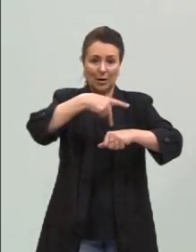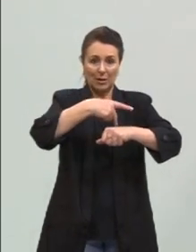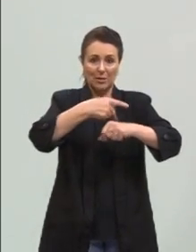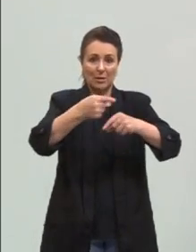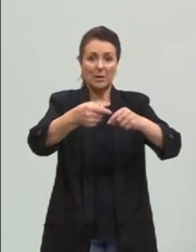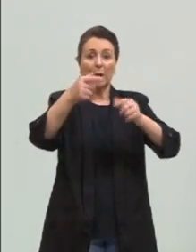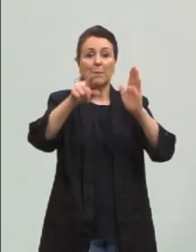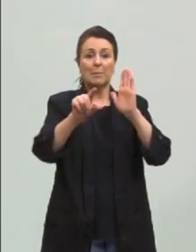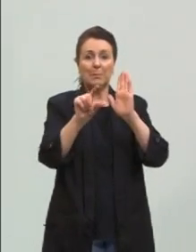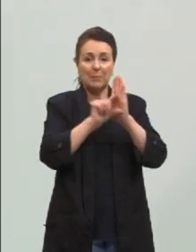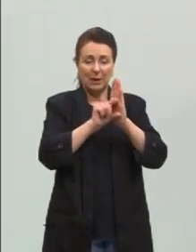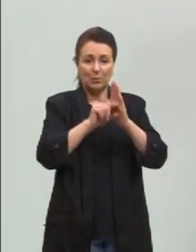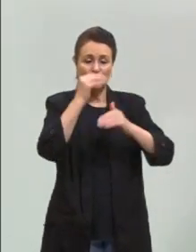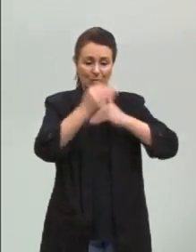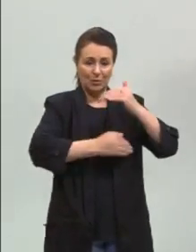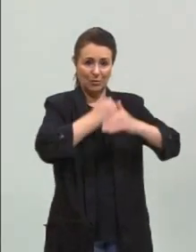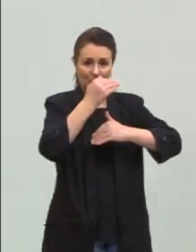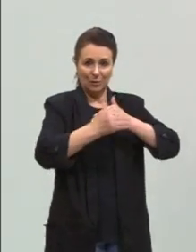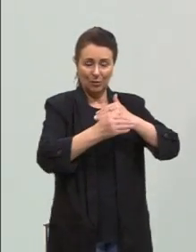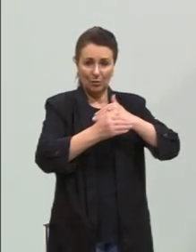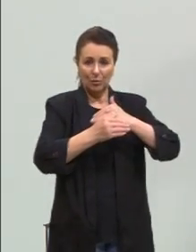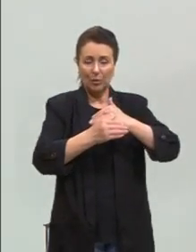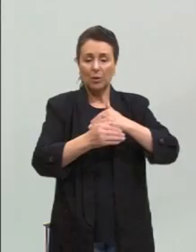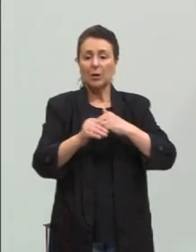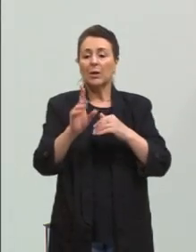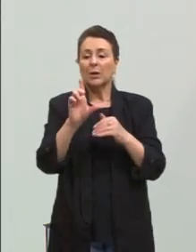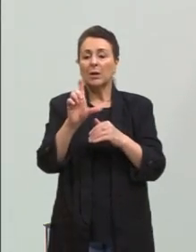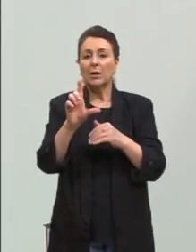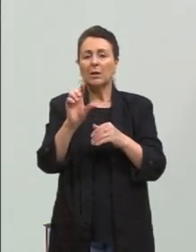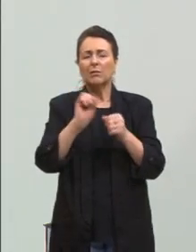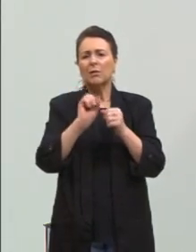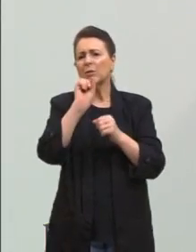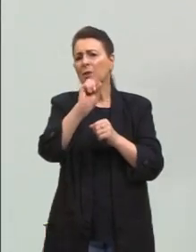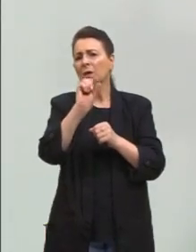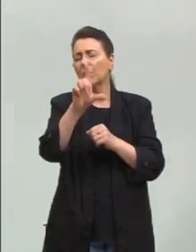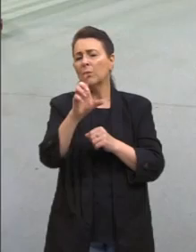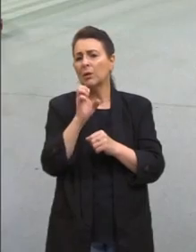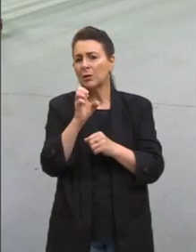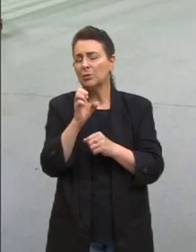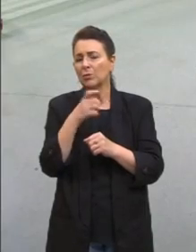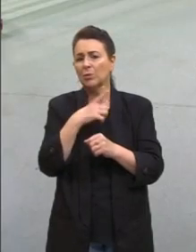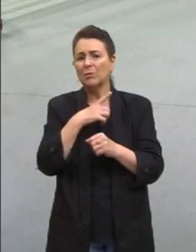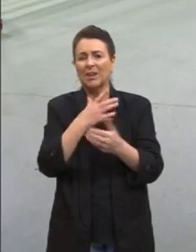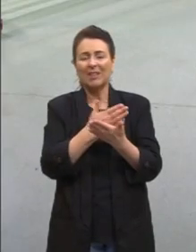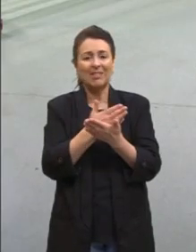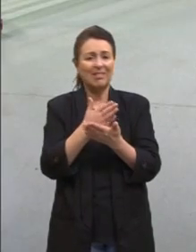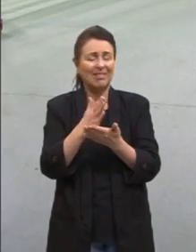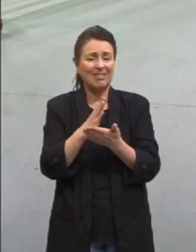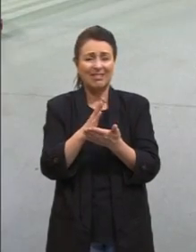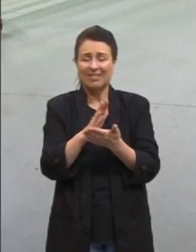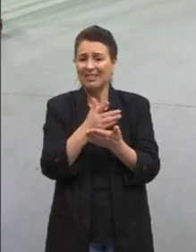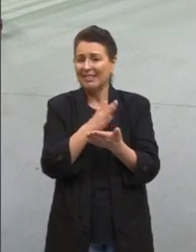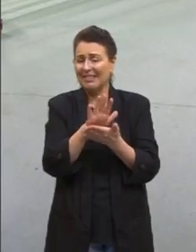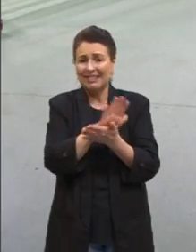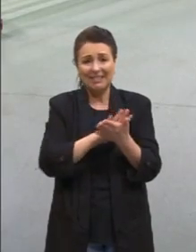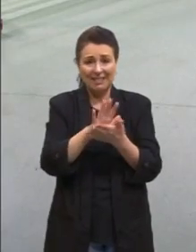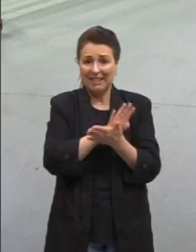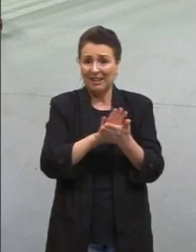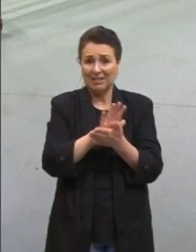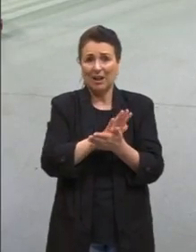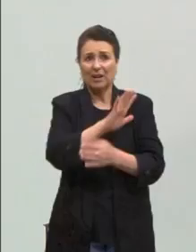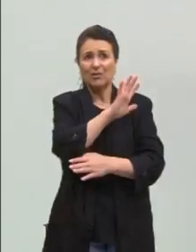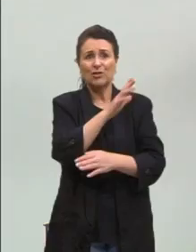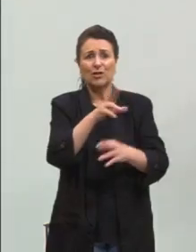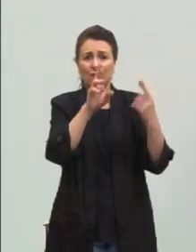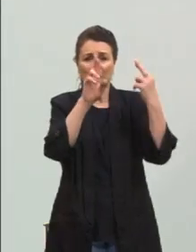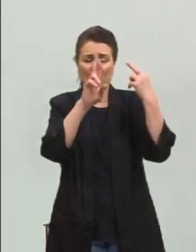acabam recebendo esse lixo pra poder tratar, porque daí não tem questão do meio ambiente, não tem, não, traço pra cá que a gente resolve. E